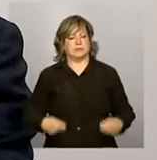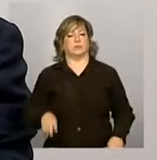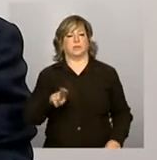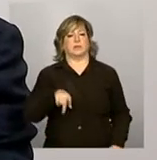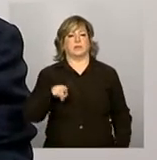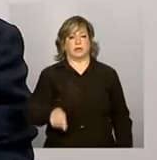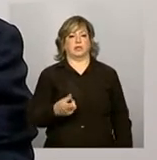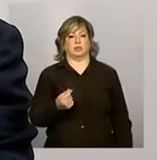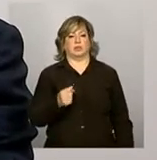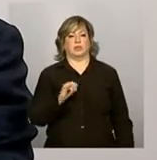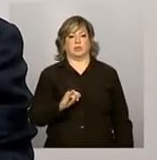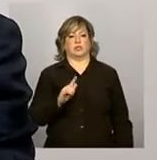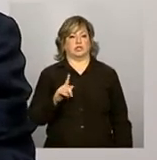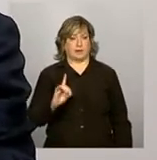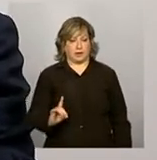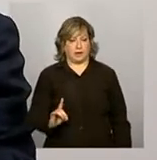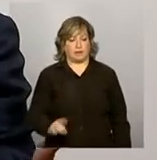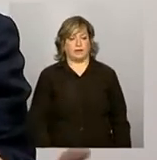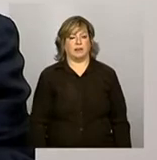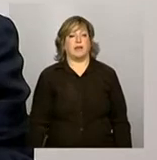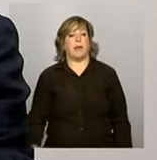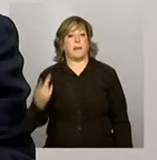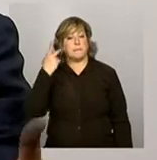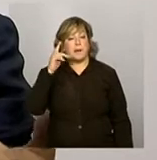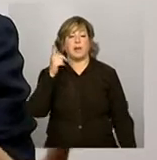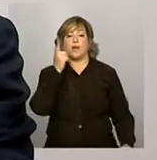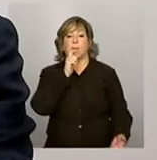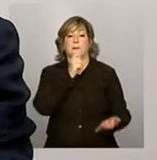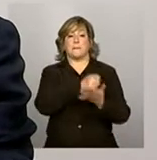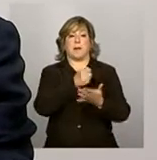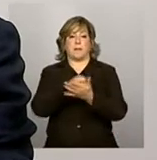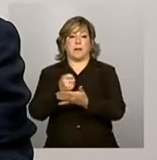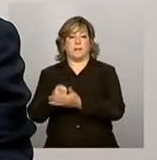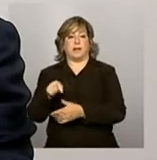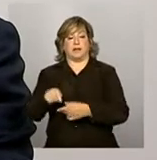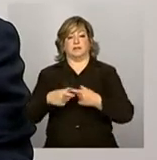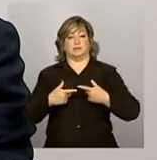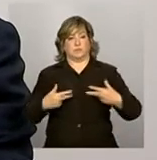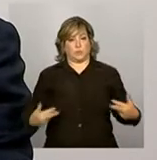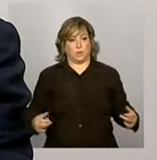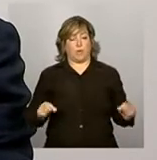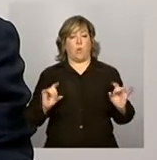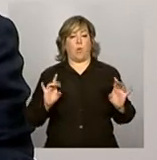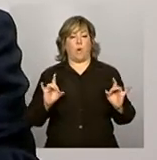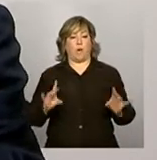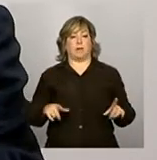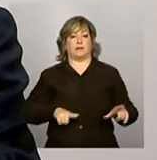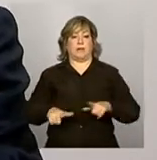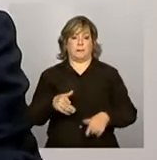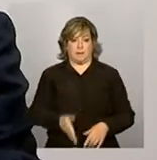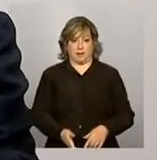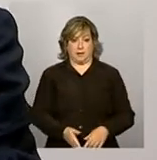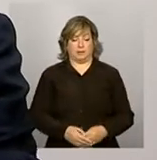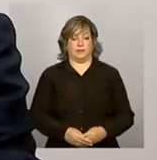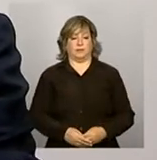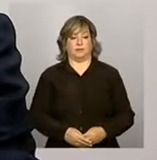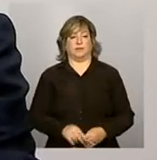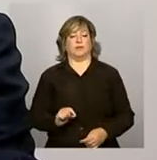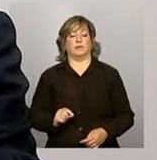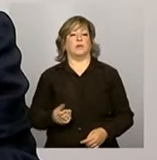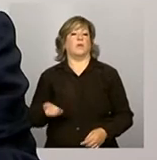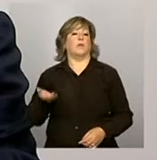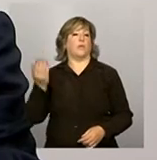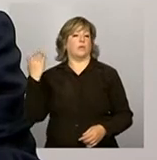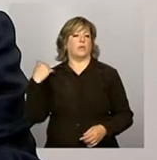advindos do IGD, para viabilizar, para melhorar a qualidade da gestão. Ultimamente,